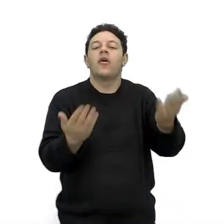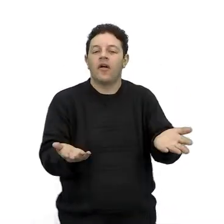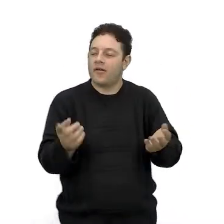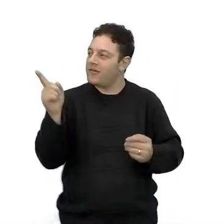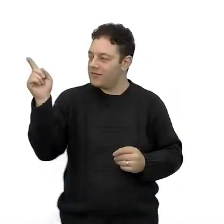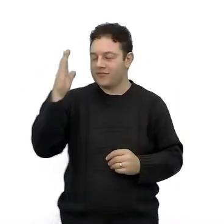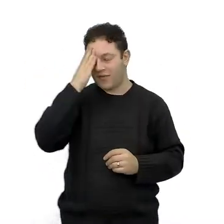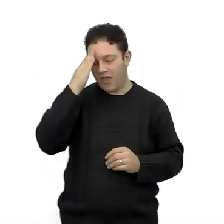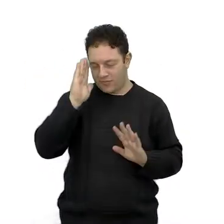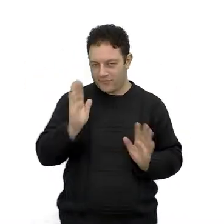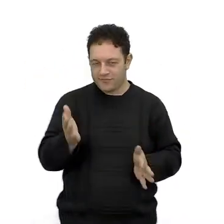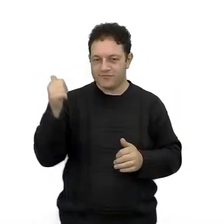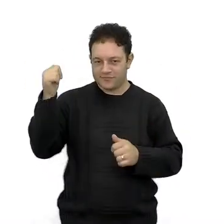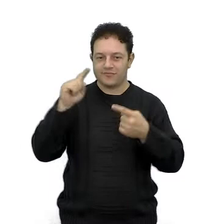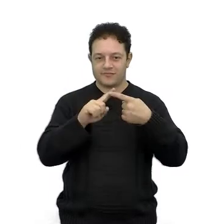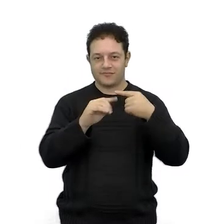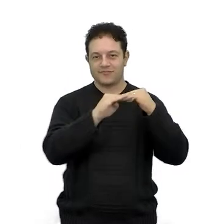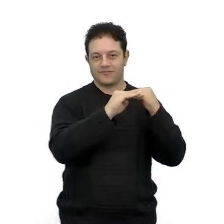rentabilidade.